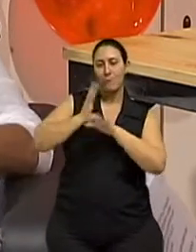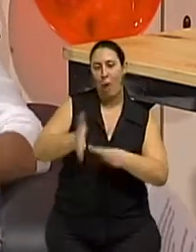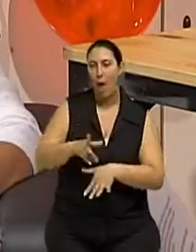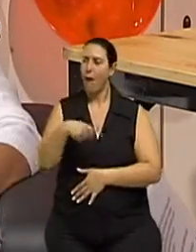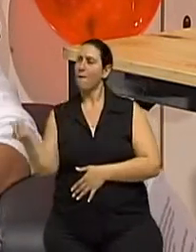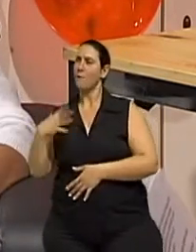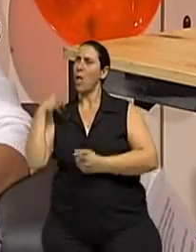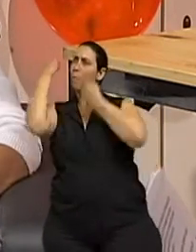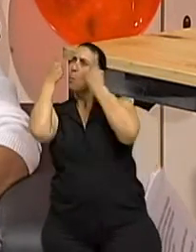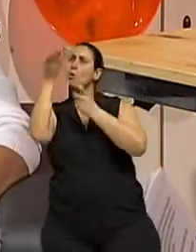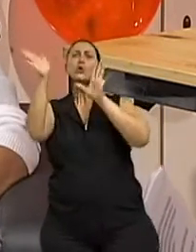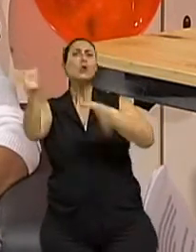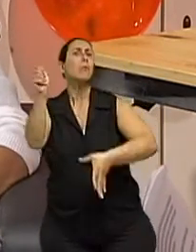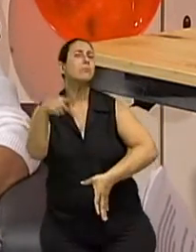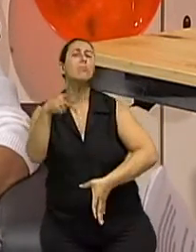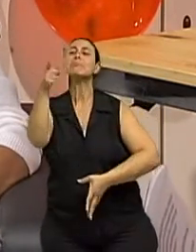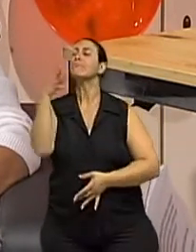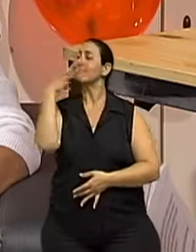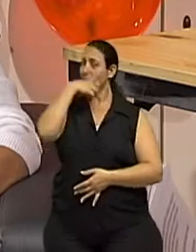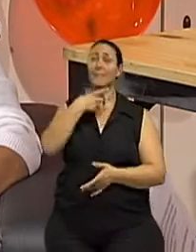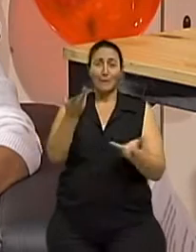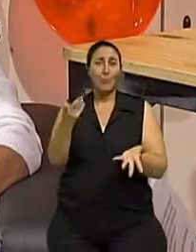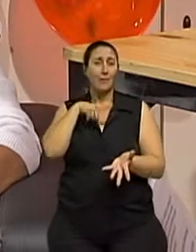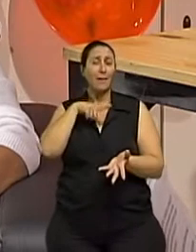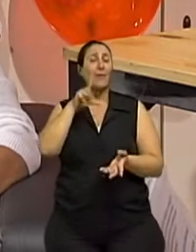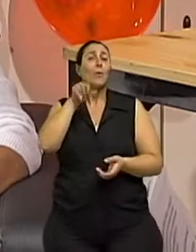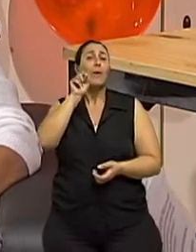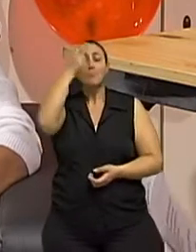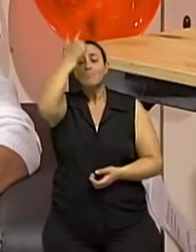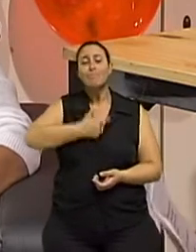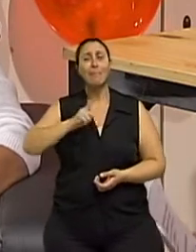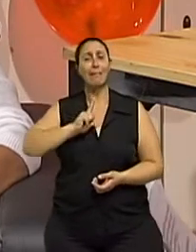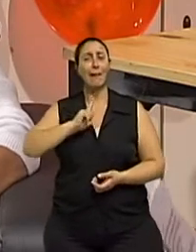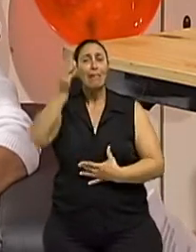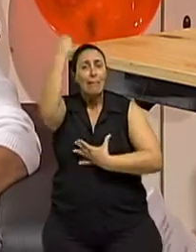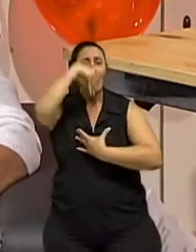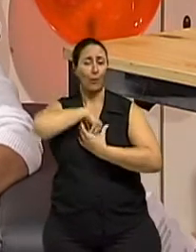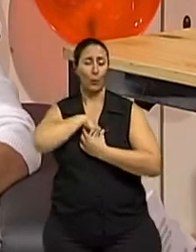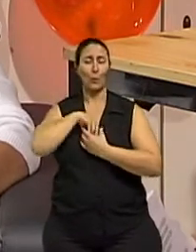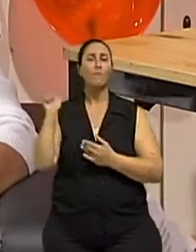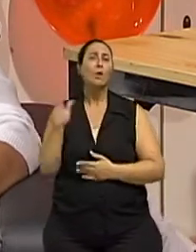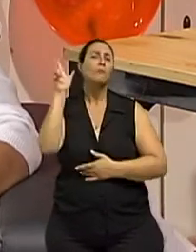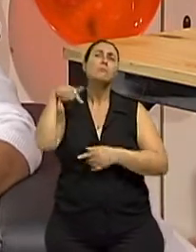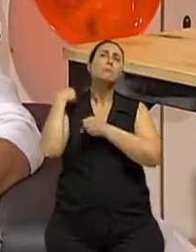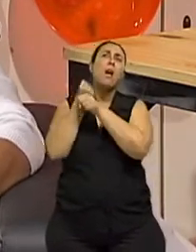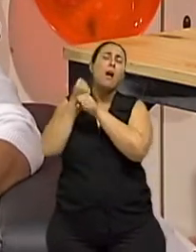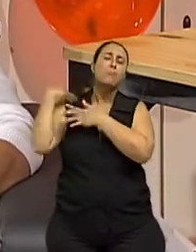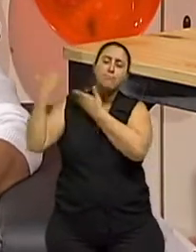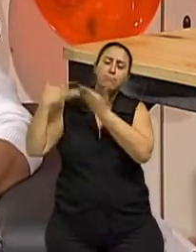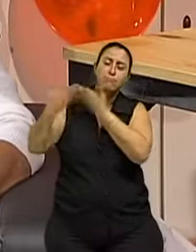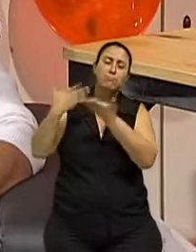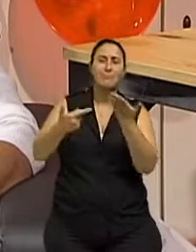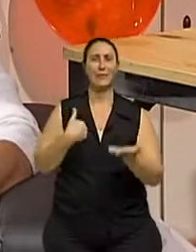para esta geração de idosos, está diretamente relacionado a valores. Valores que nós cultivamos durante toda a nossa